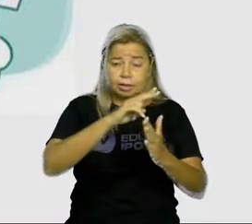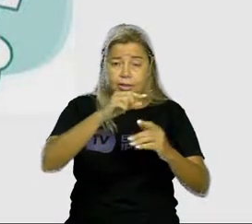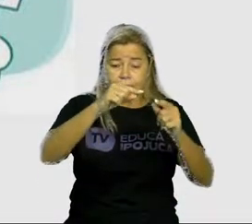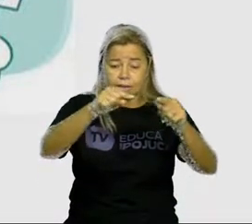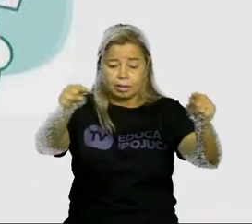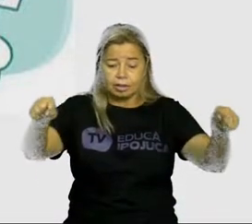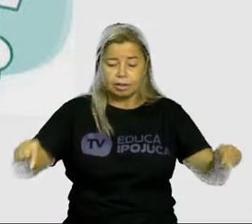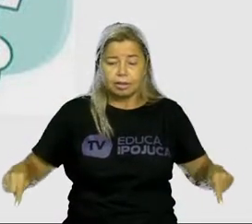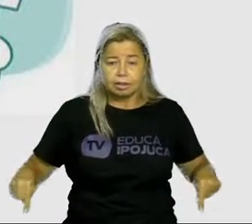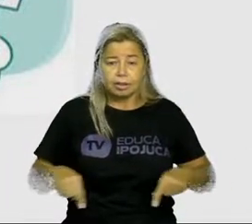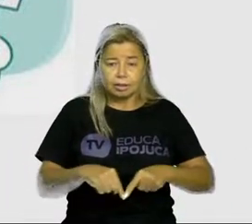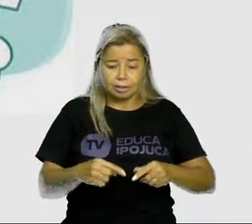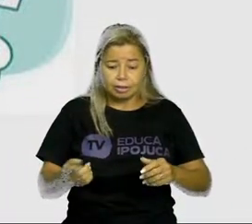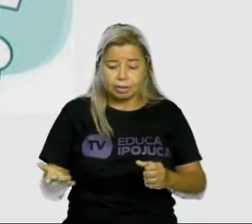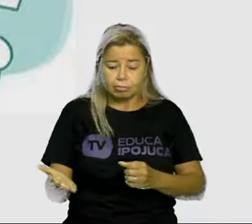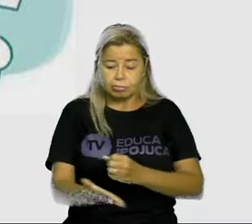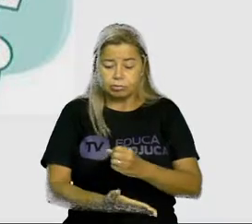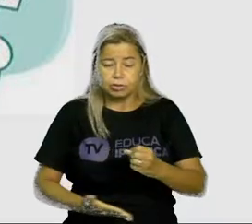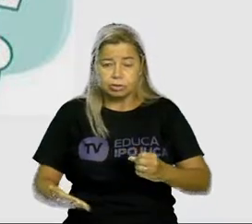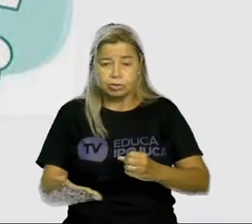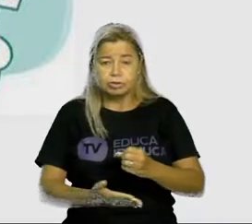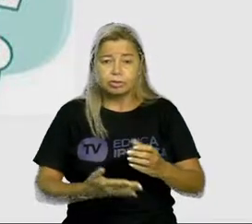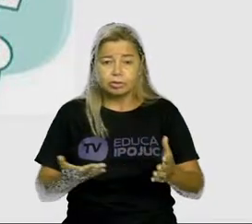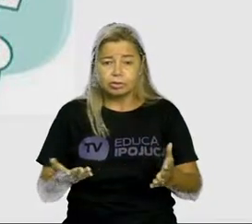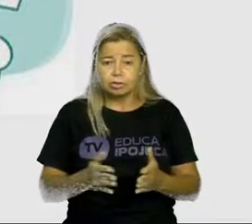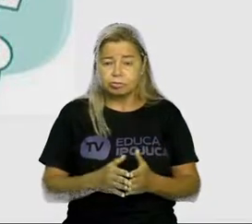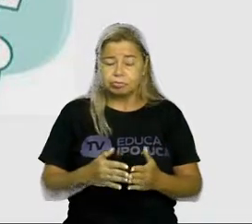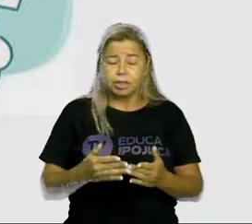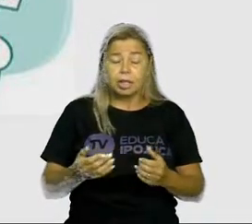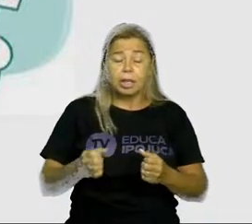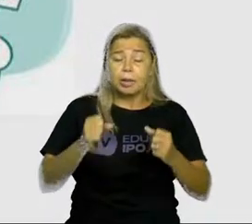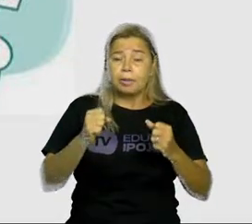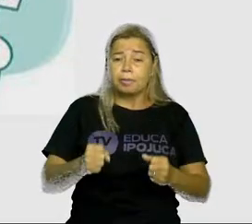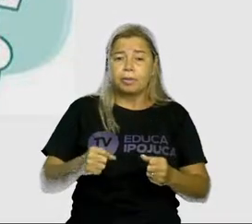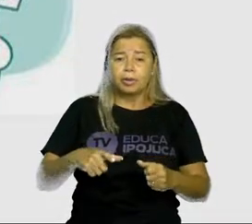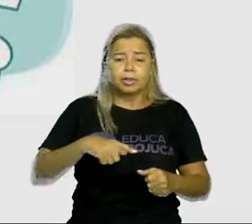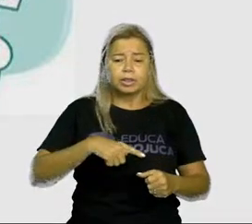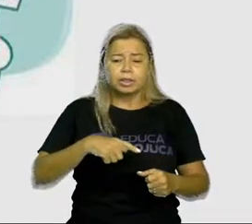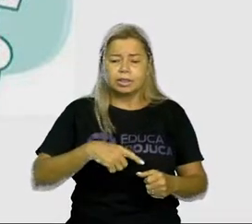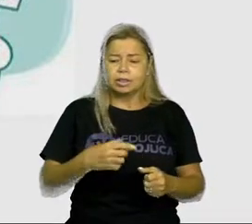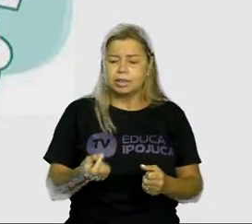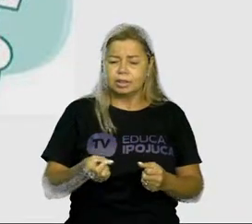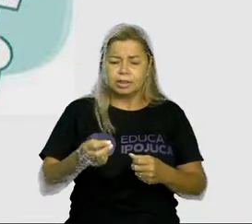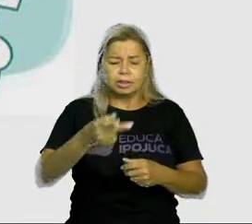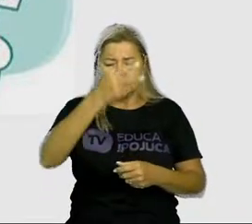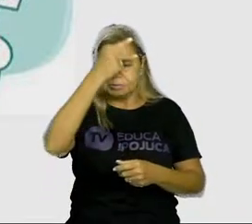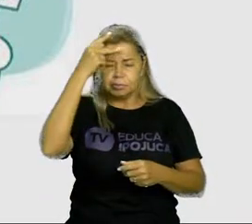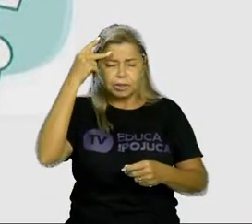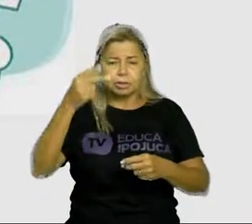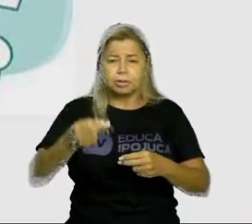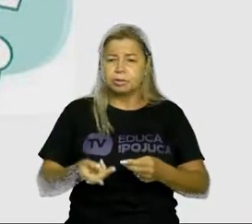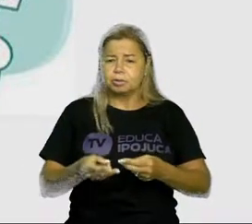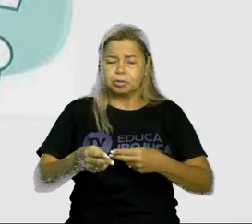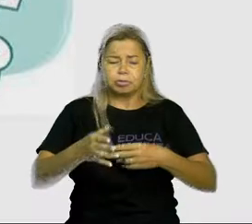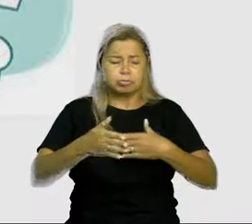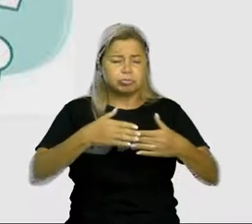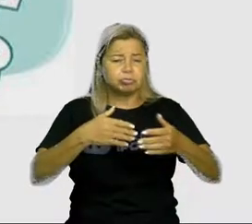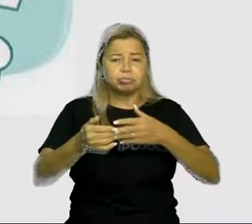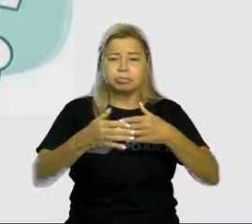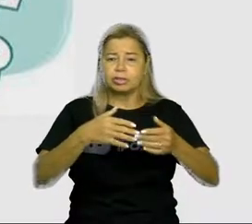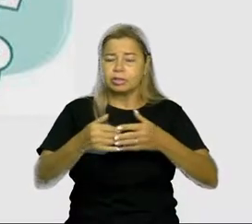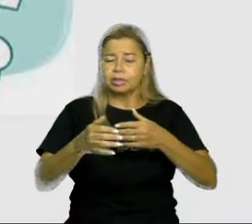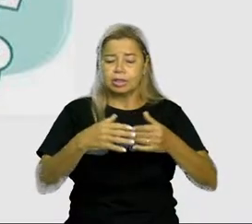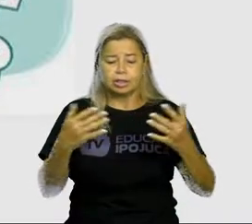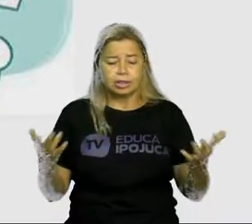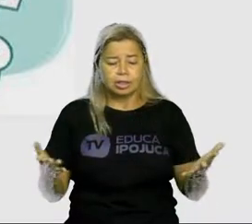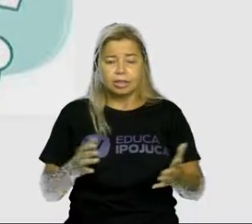casas, né? O número de participantes é livre, pode ser uma pessoa, duas, três, quatro, cinco. O interessante que seria mais